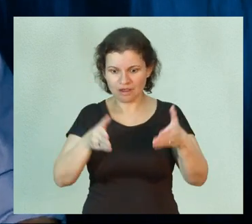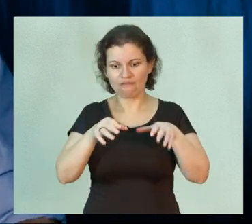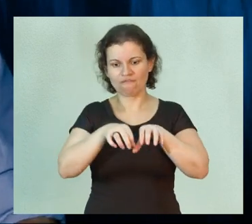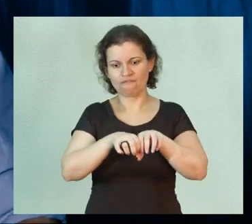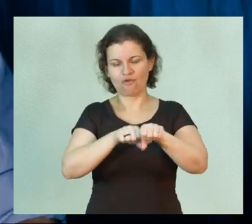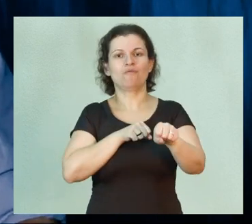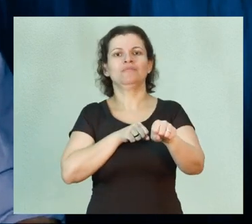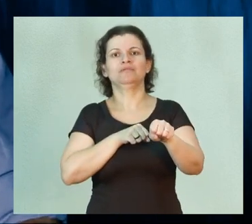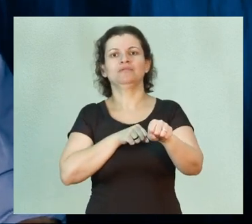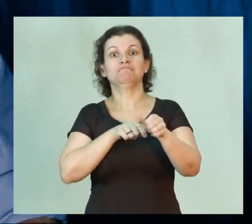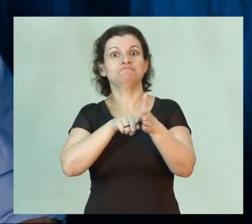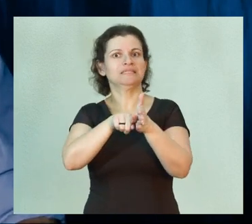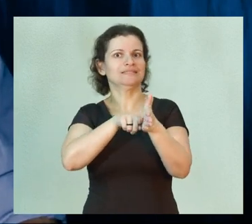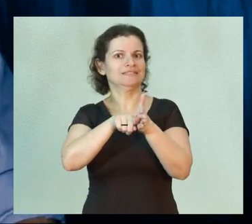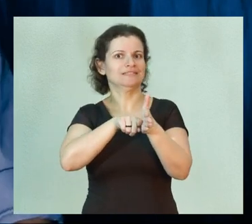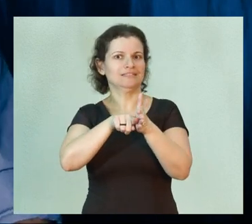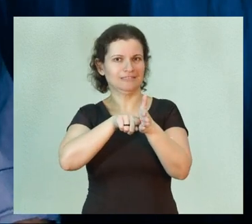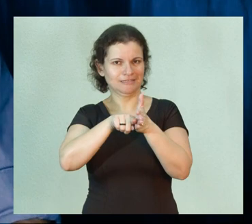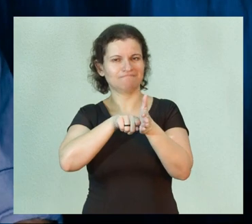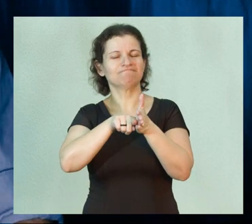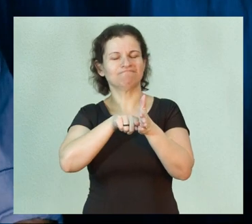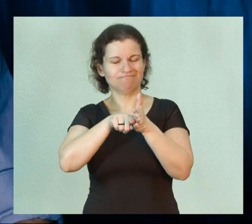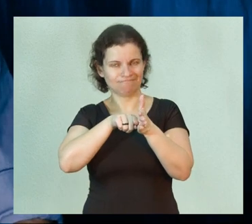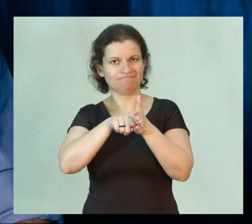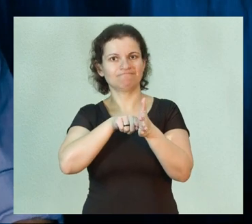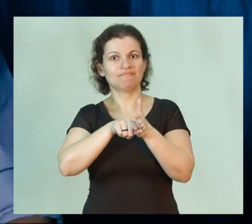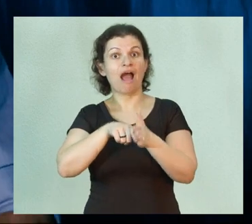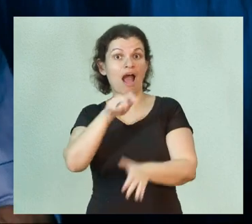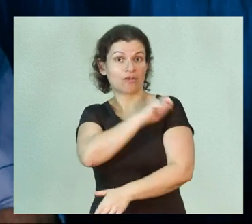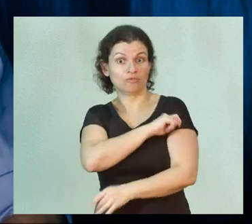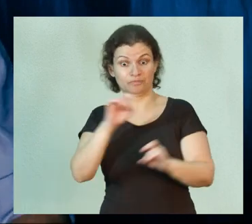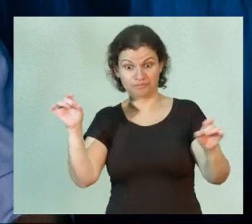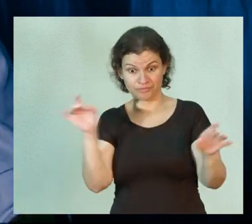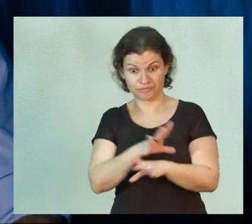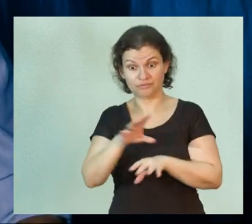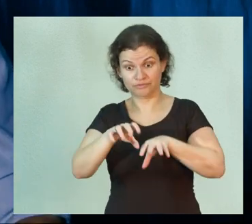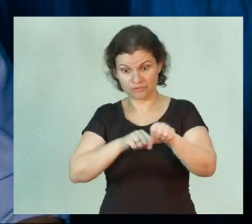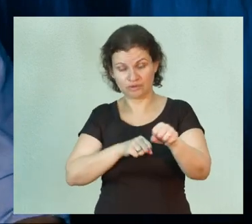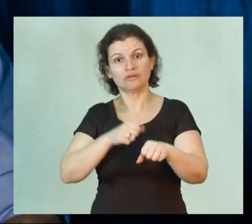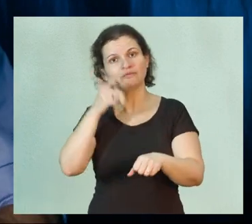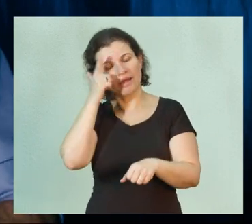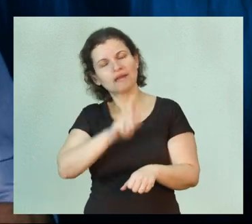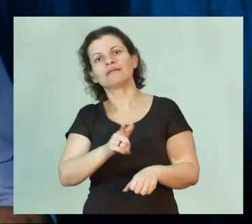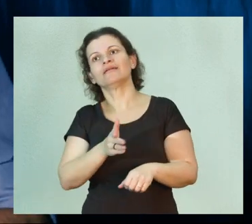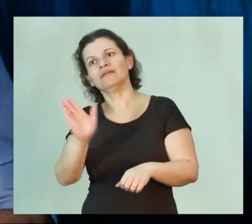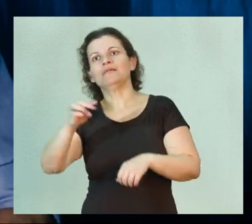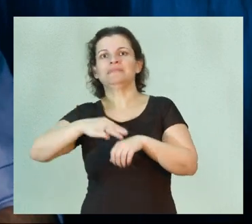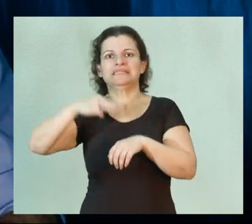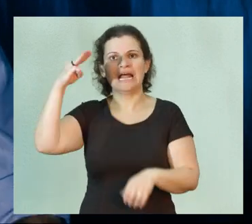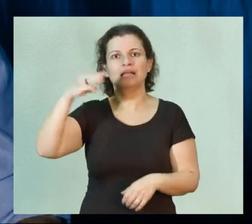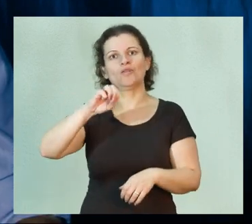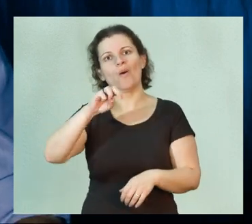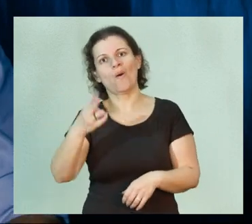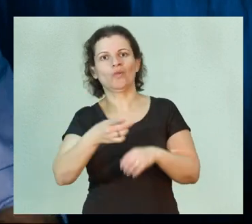formação de pesquisadores, alunos que depois vão se encaminhar para o mestrado ou doutorado